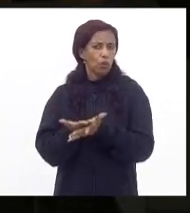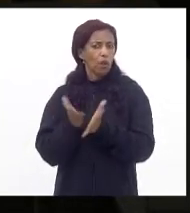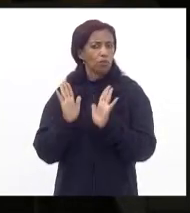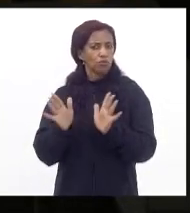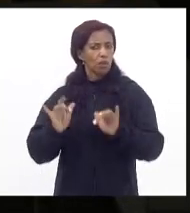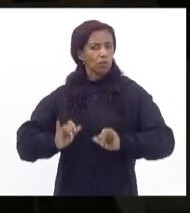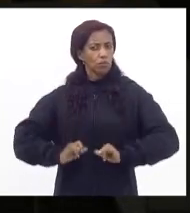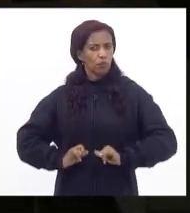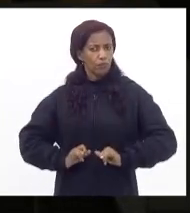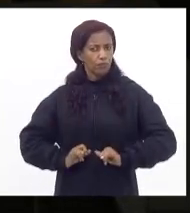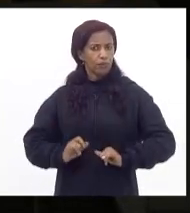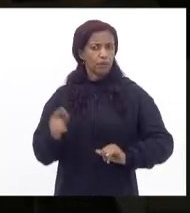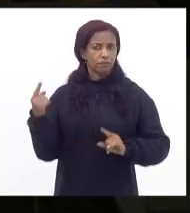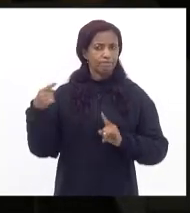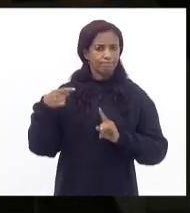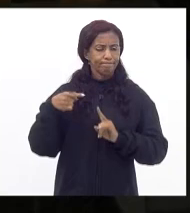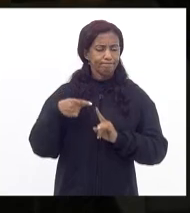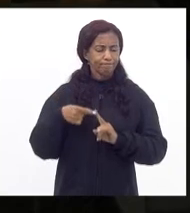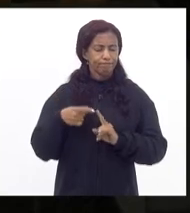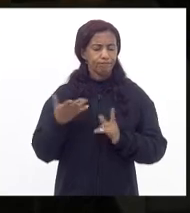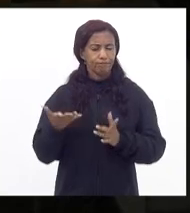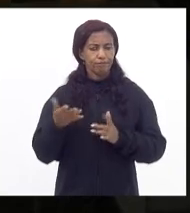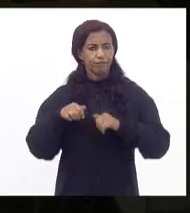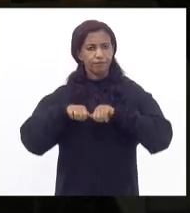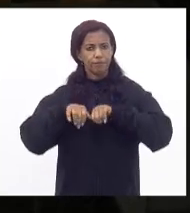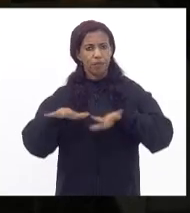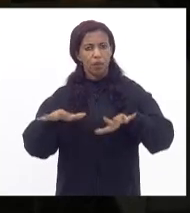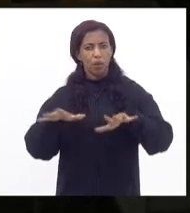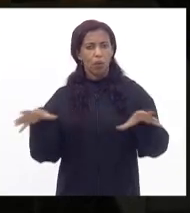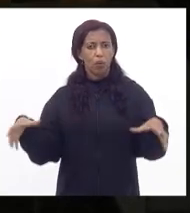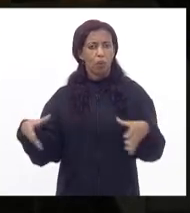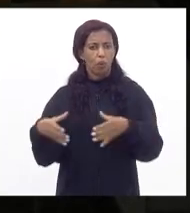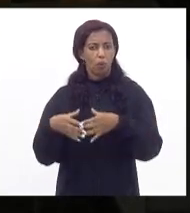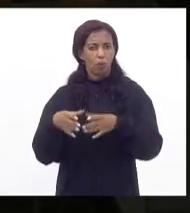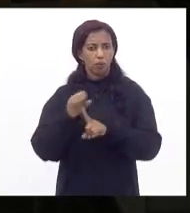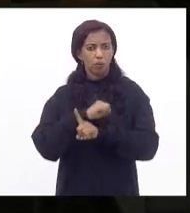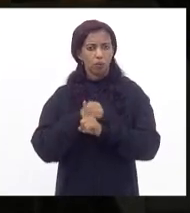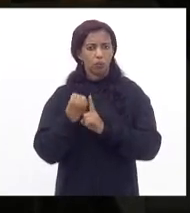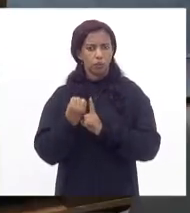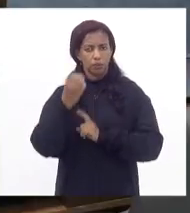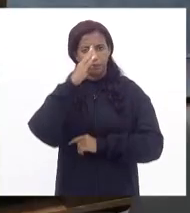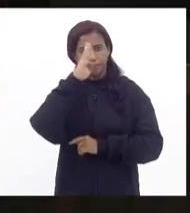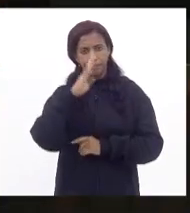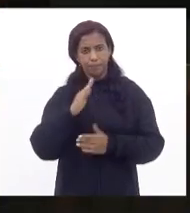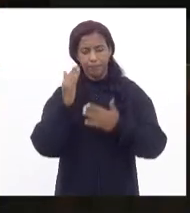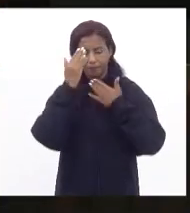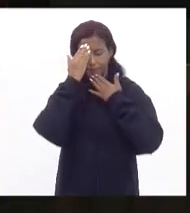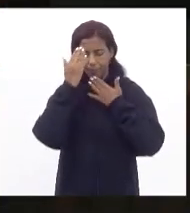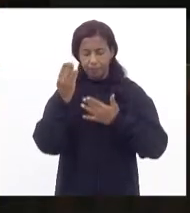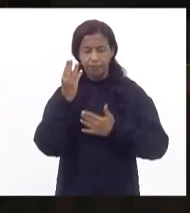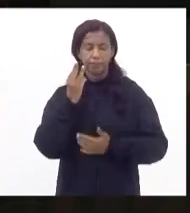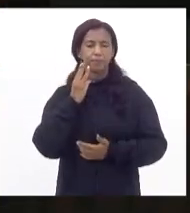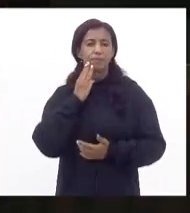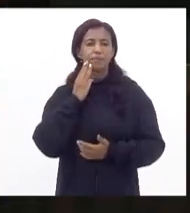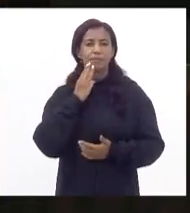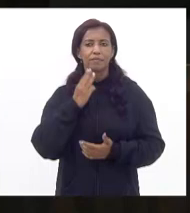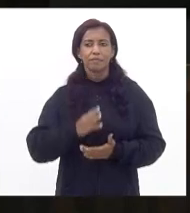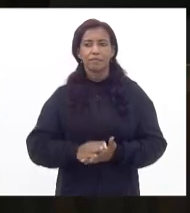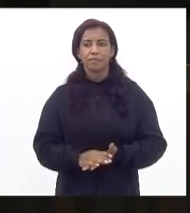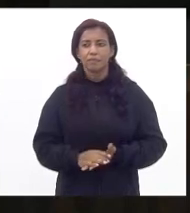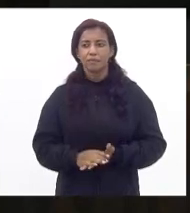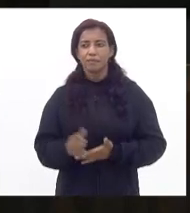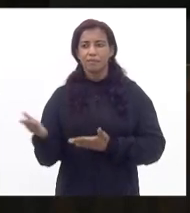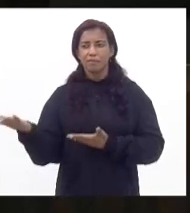atingidas pela pandemia como de resto o conjunto da sociedade brasileira obrigado agradecendo ao deputado Valdeque Carneiro